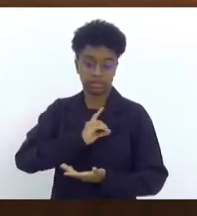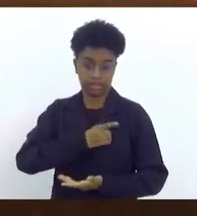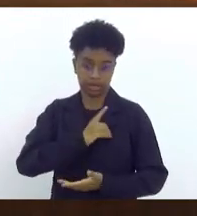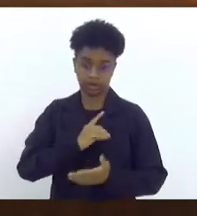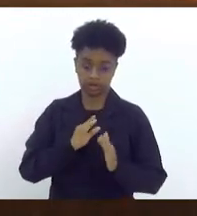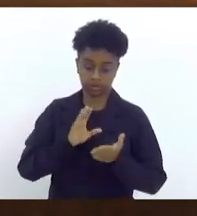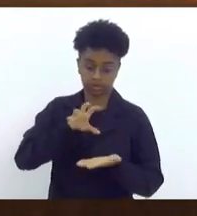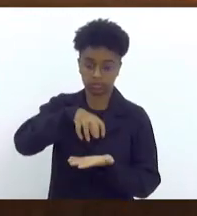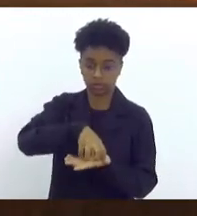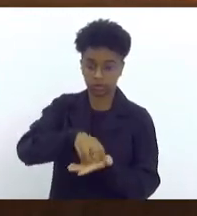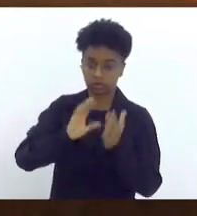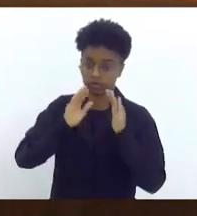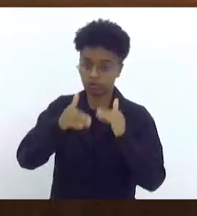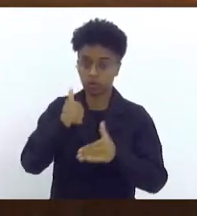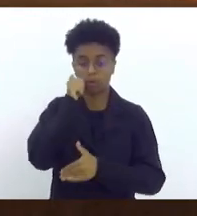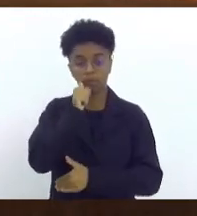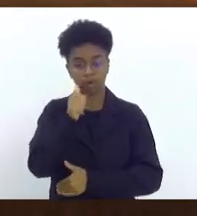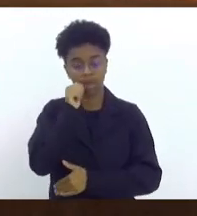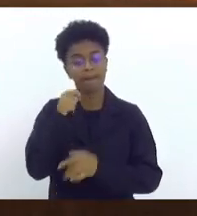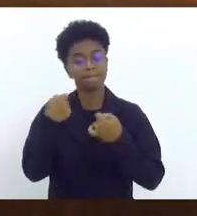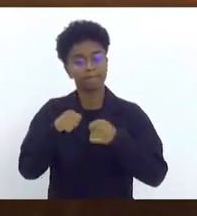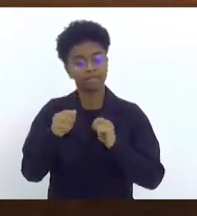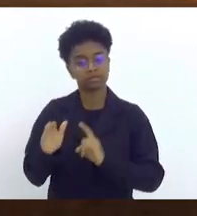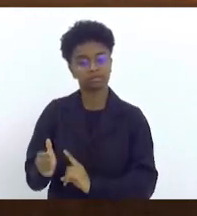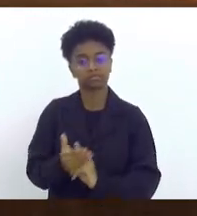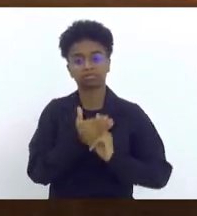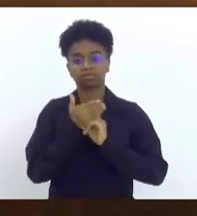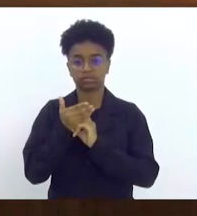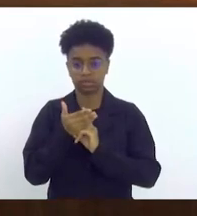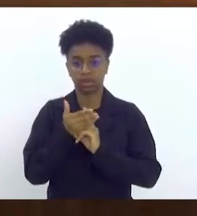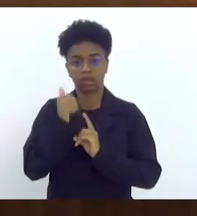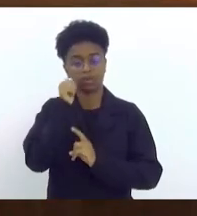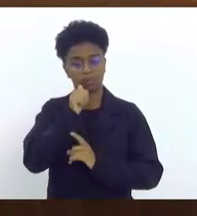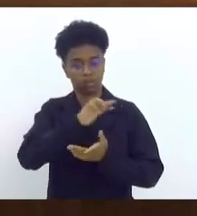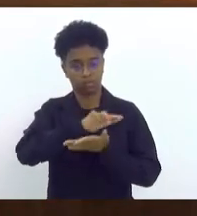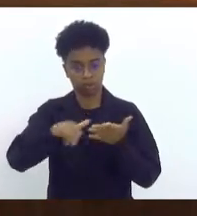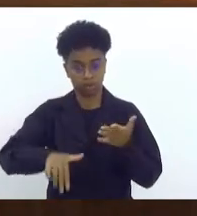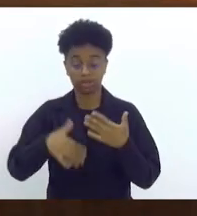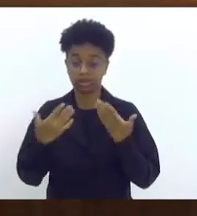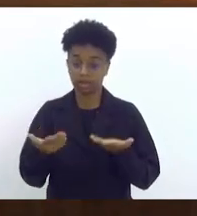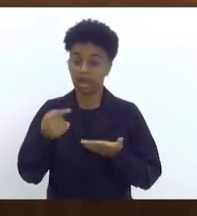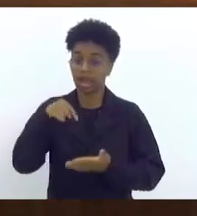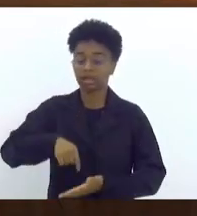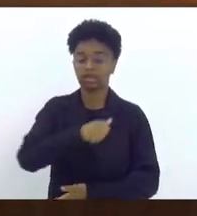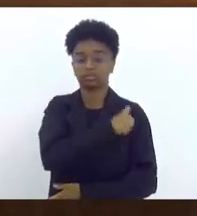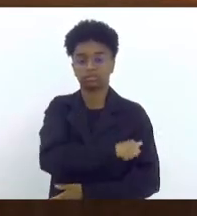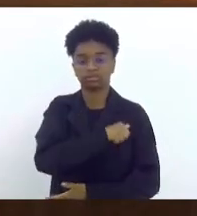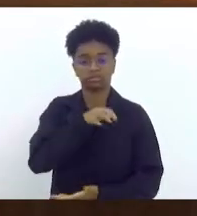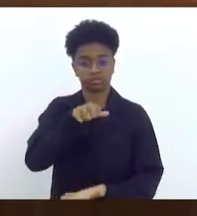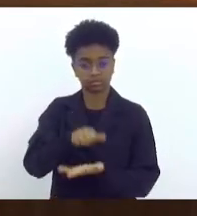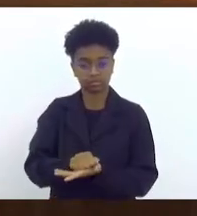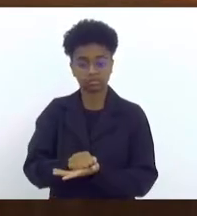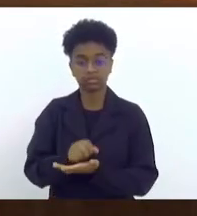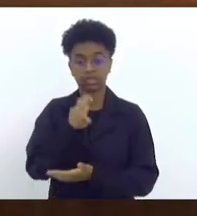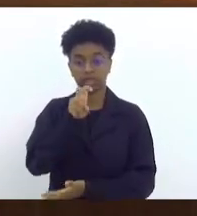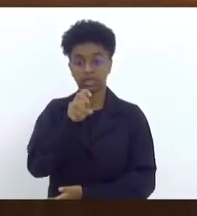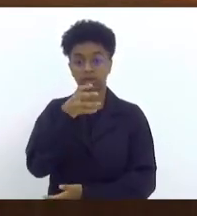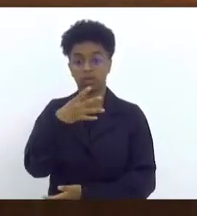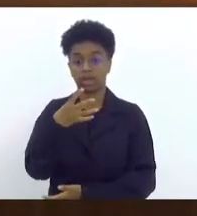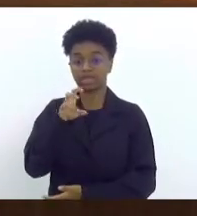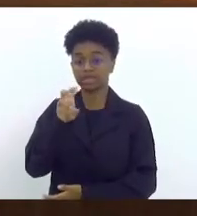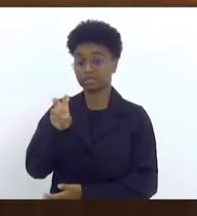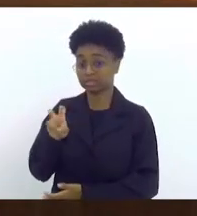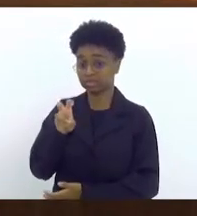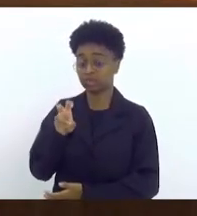de mulheres, precisam acolher as nossas mulheres. Então, no Rio de Janeiro foram registrados 545